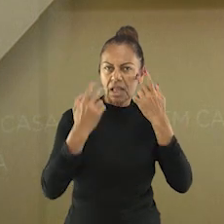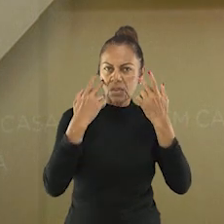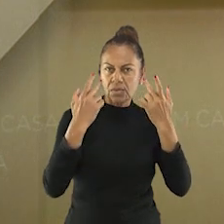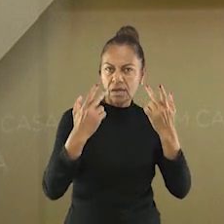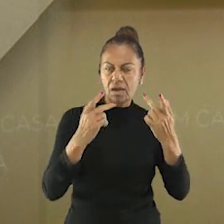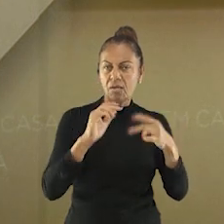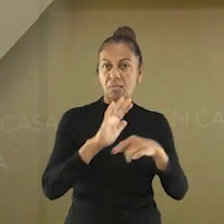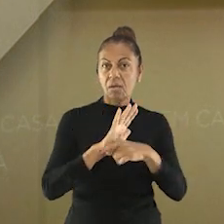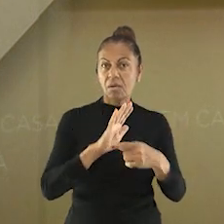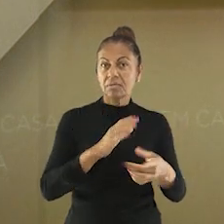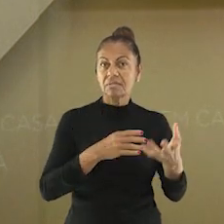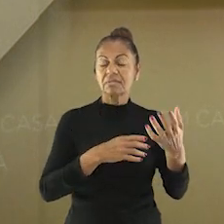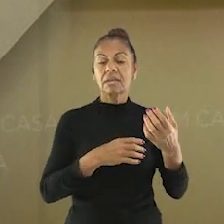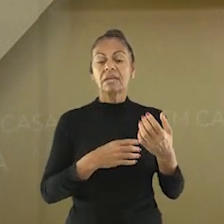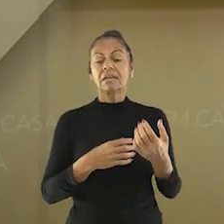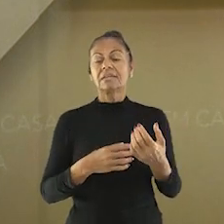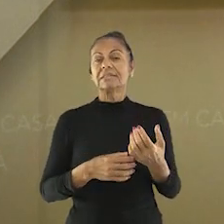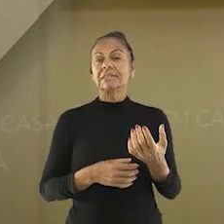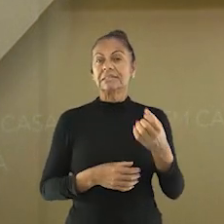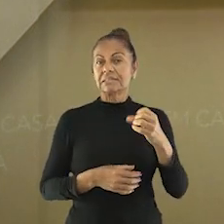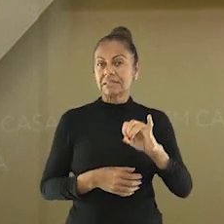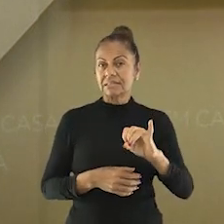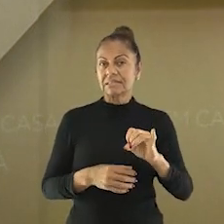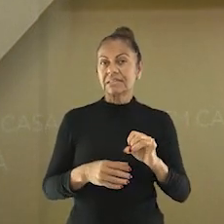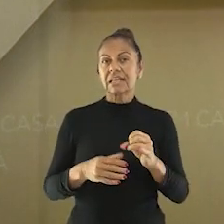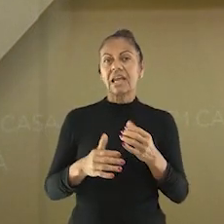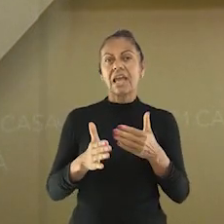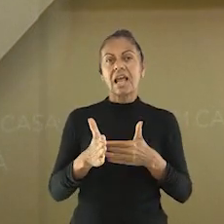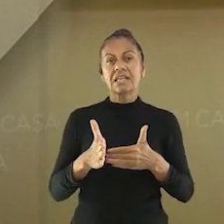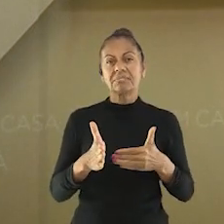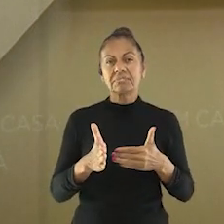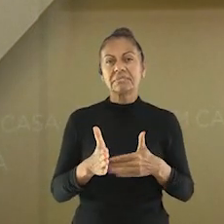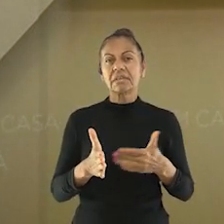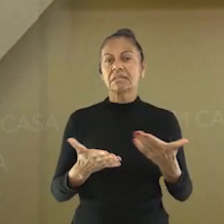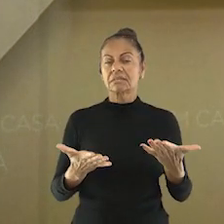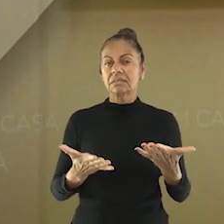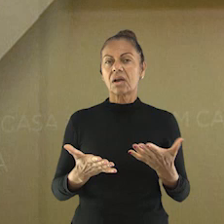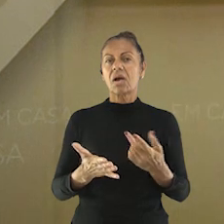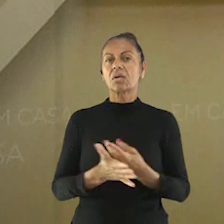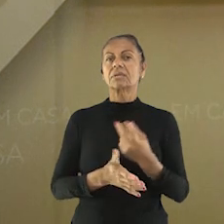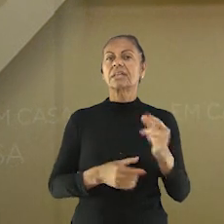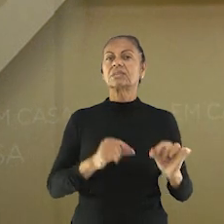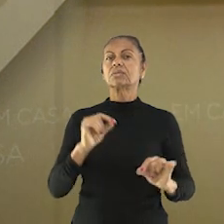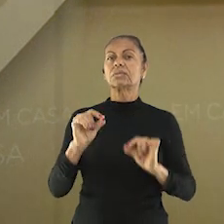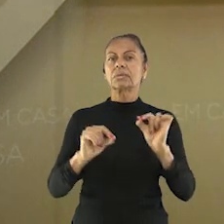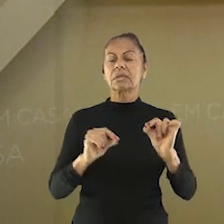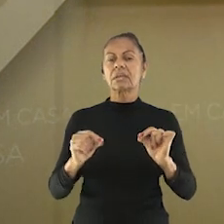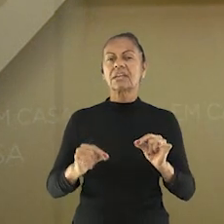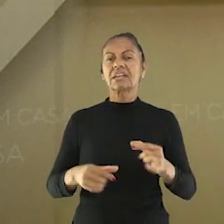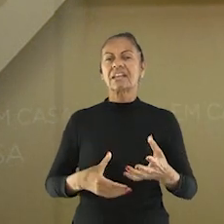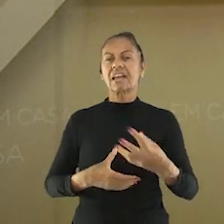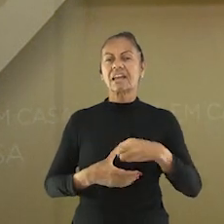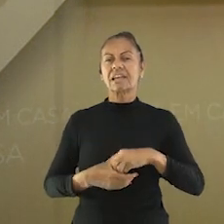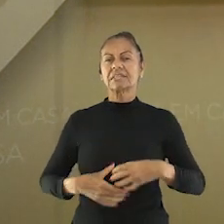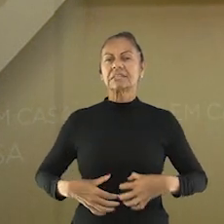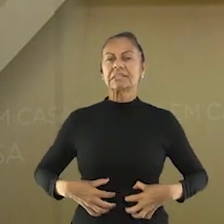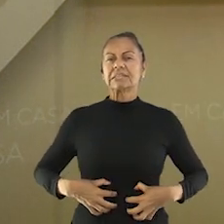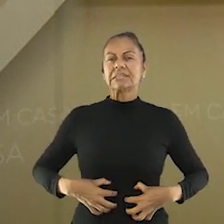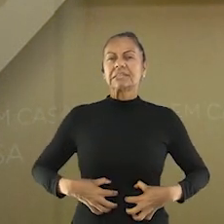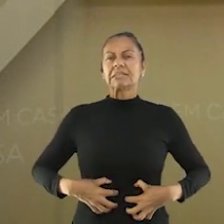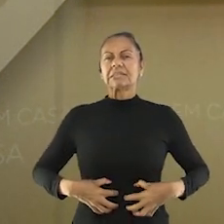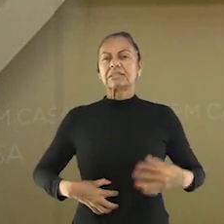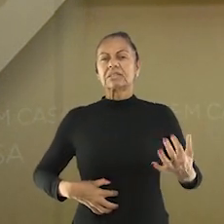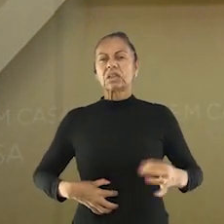Quando o organismo não consegue fazer essa digestão, vem um desconforto muito grande. Sintomas mais comuns. Dor abdominal,